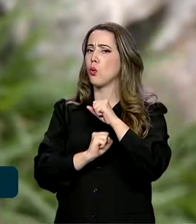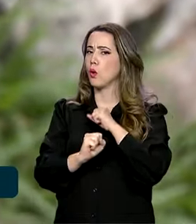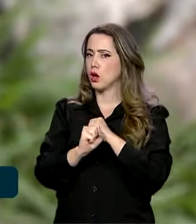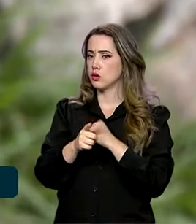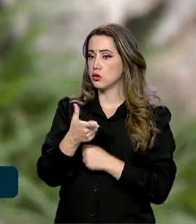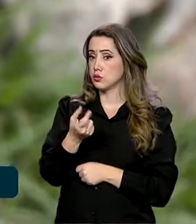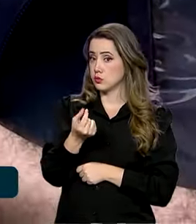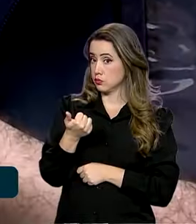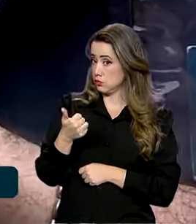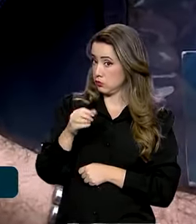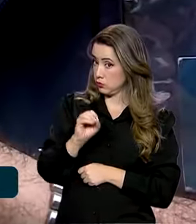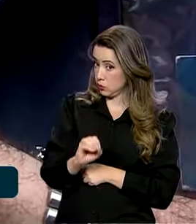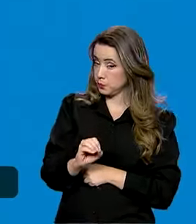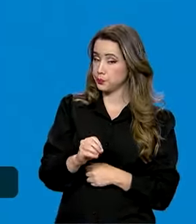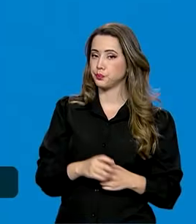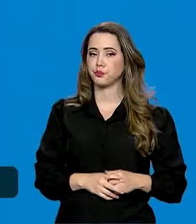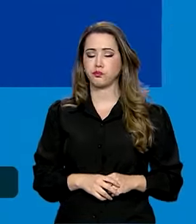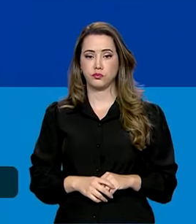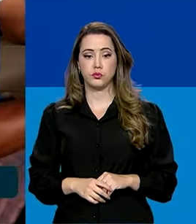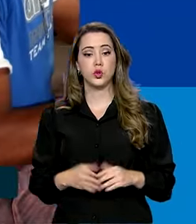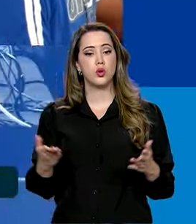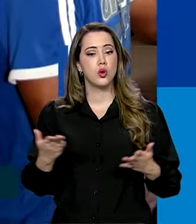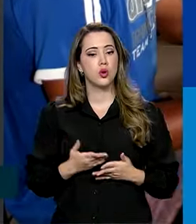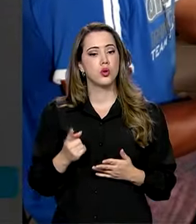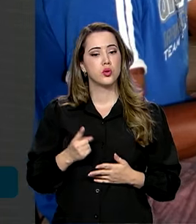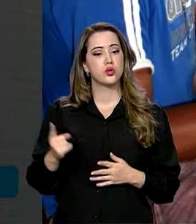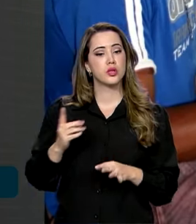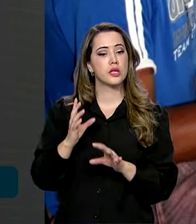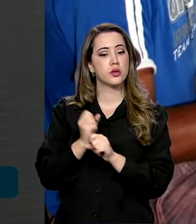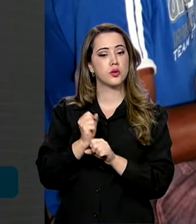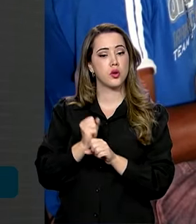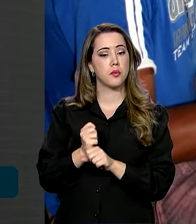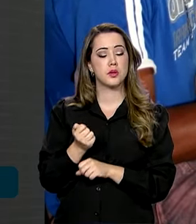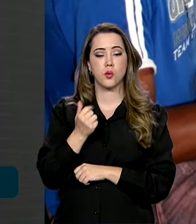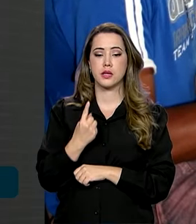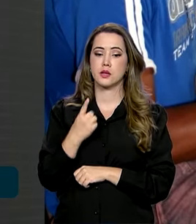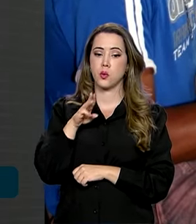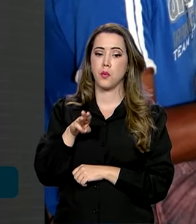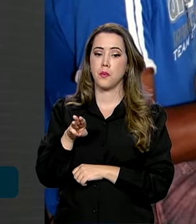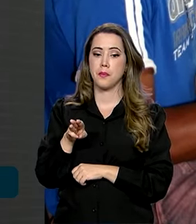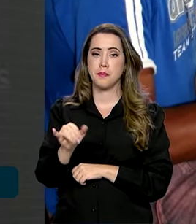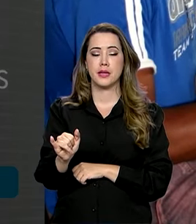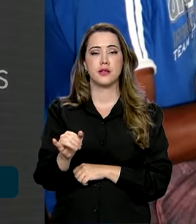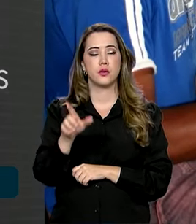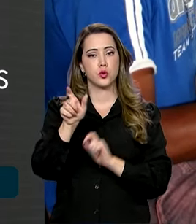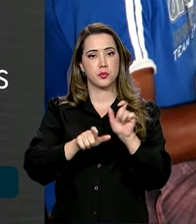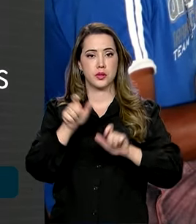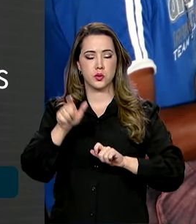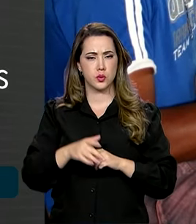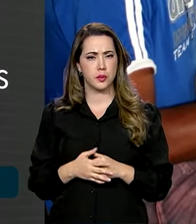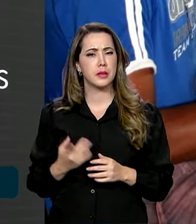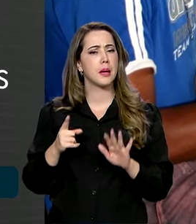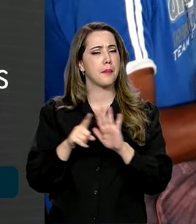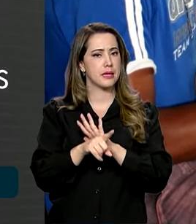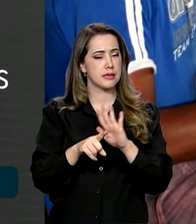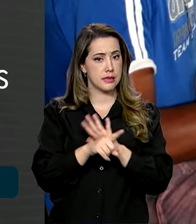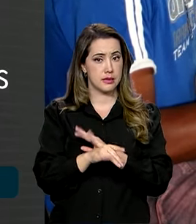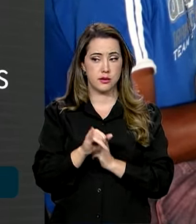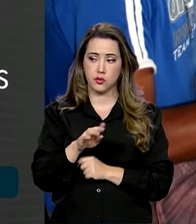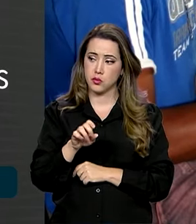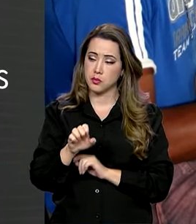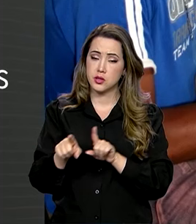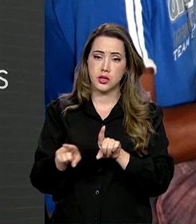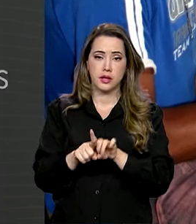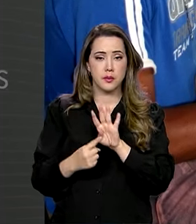anterior de 2010. Hoje, eles somam quase 1 milhão e 700 mil. A pesquisa do IBGE também